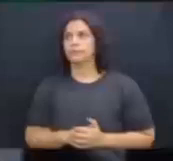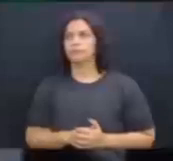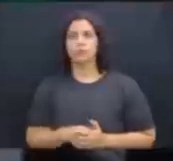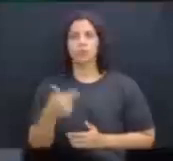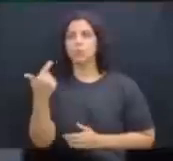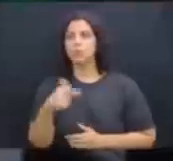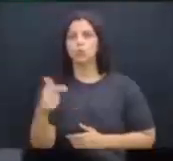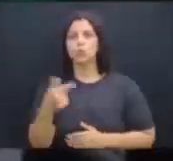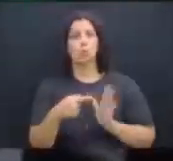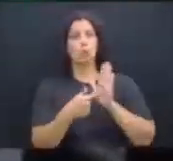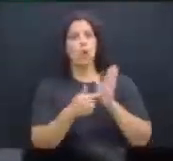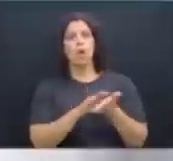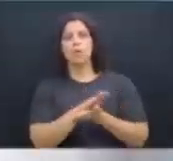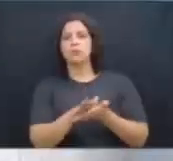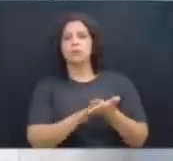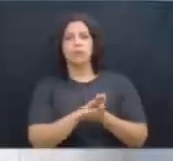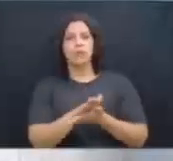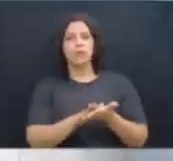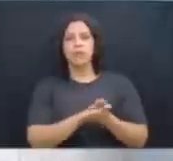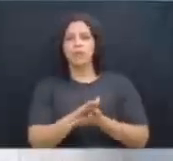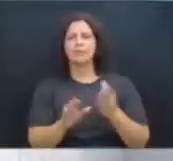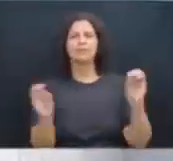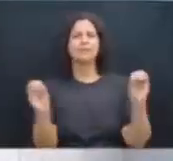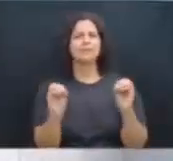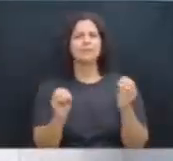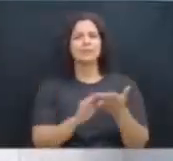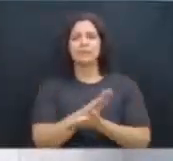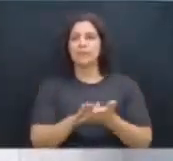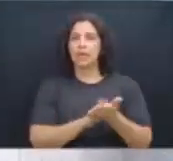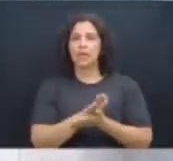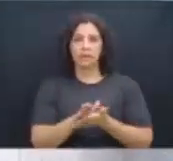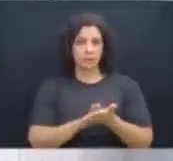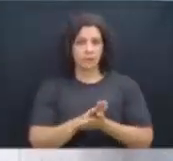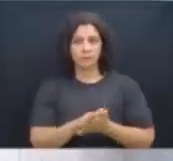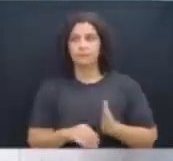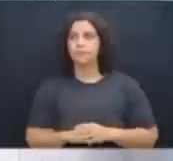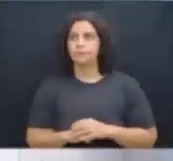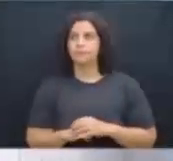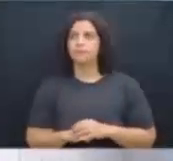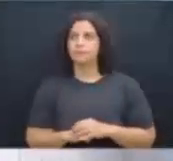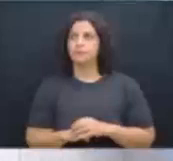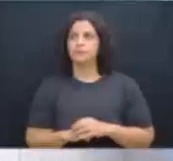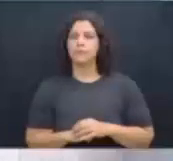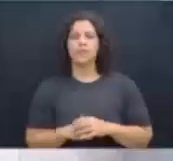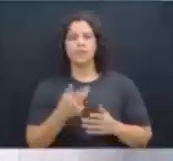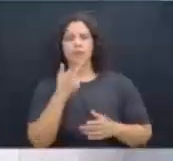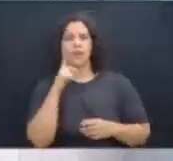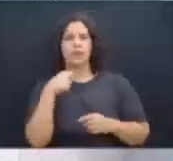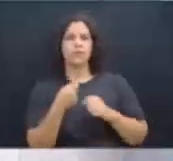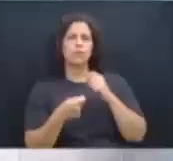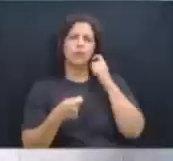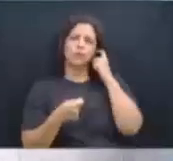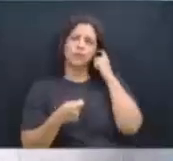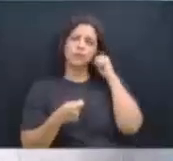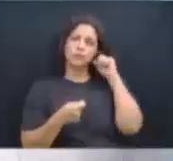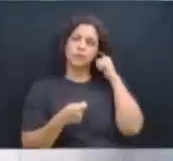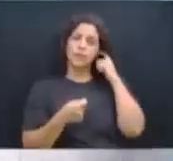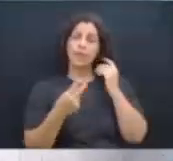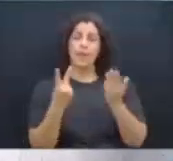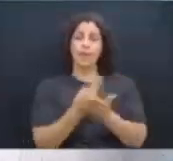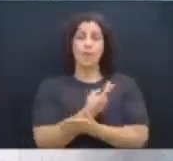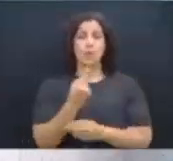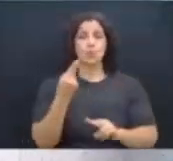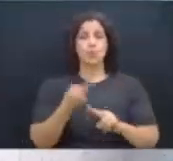nenhum indício, absolutamente nenhum indício, que sustente o uso irregular